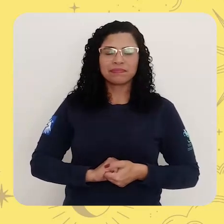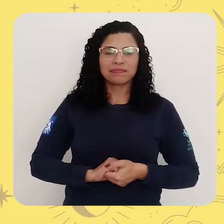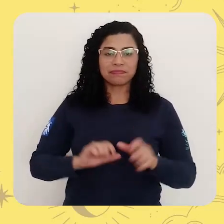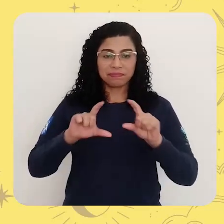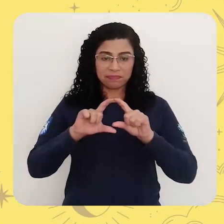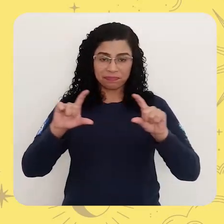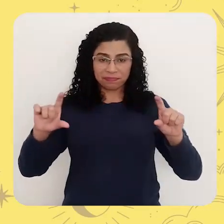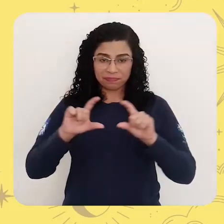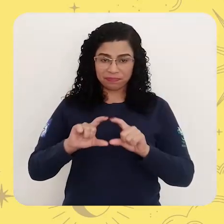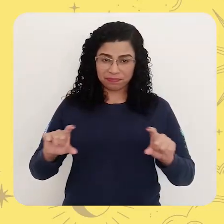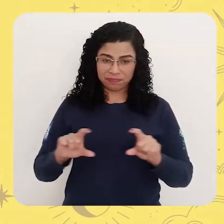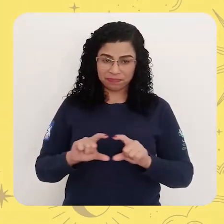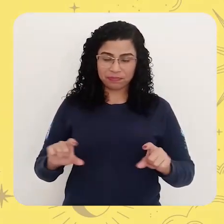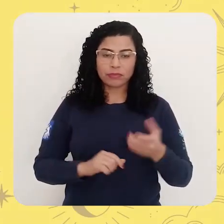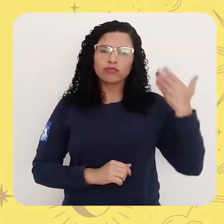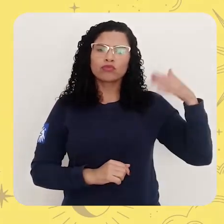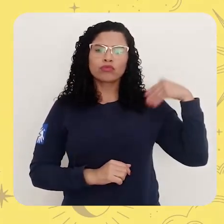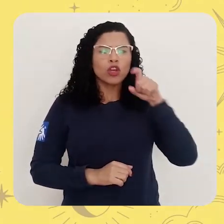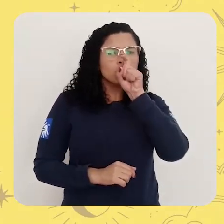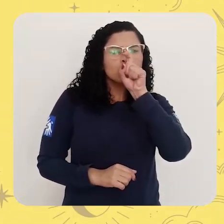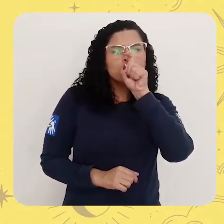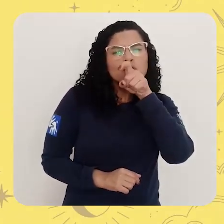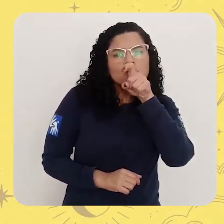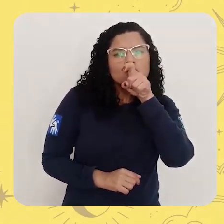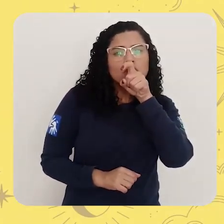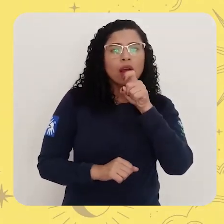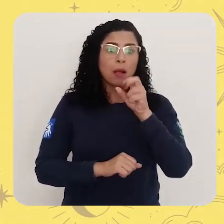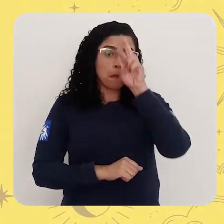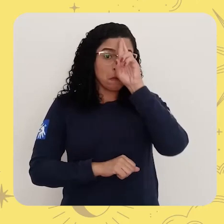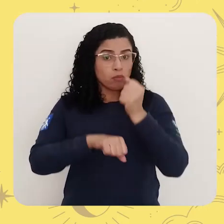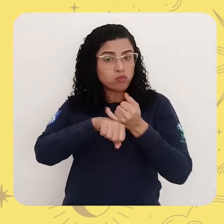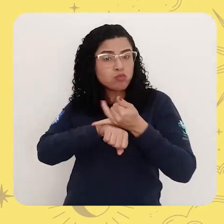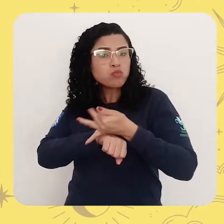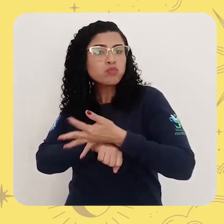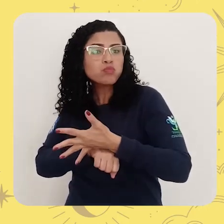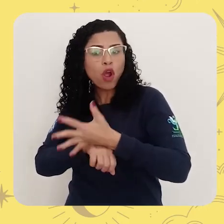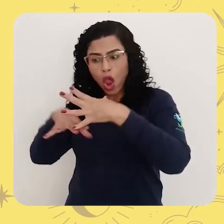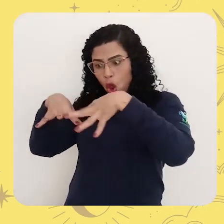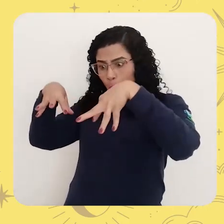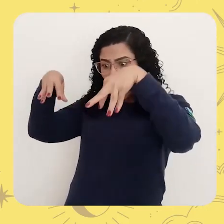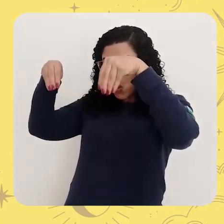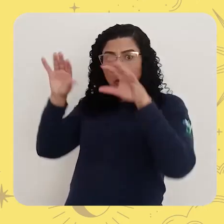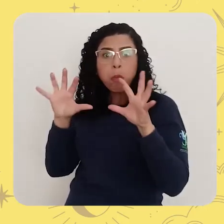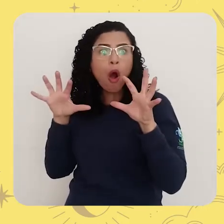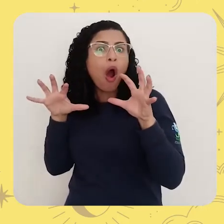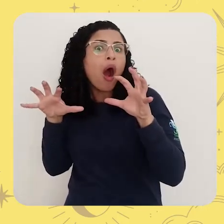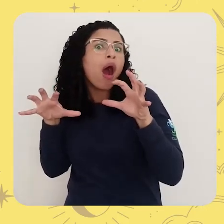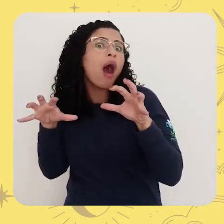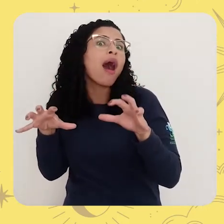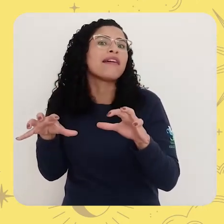bruxa, à meia-noite, em um castelo mal-assombrado,